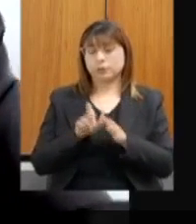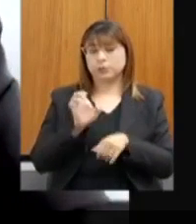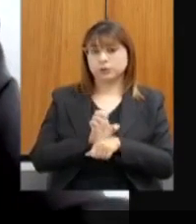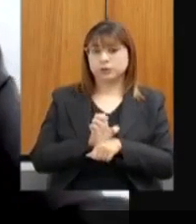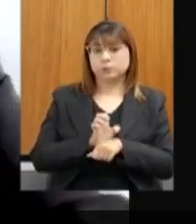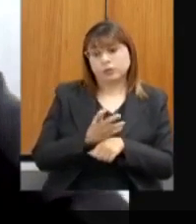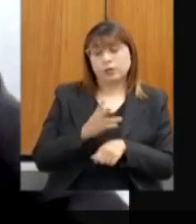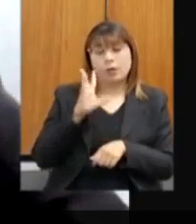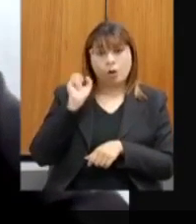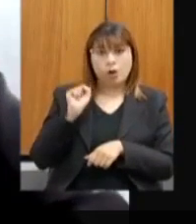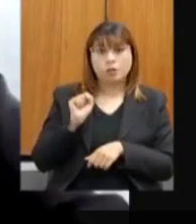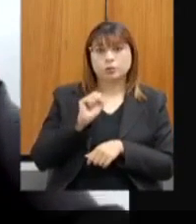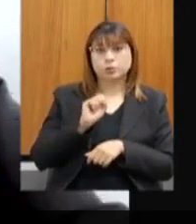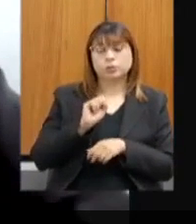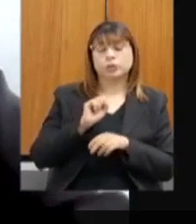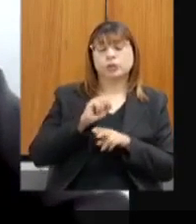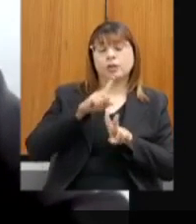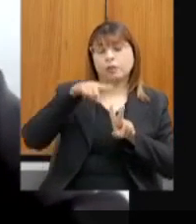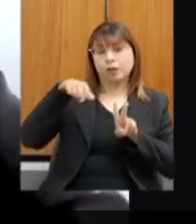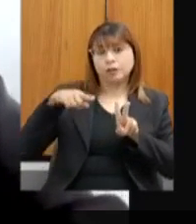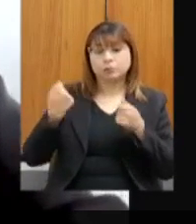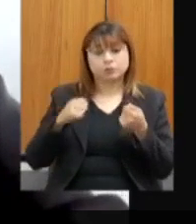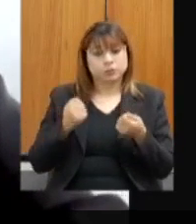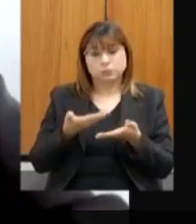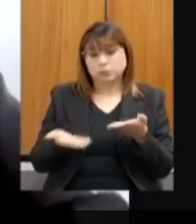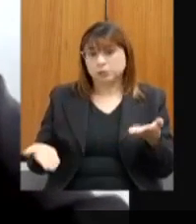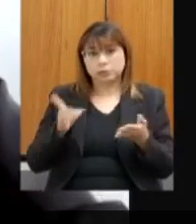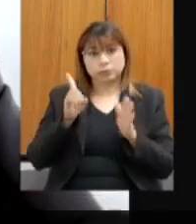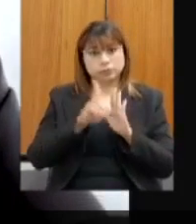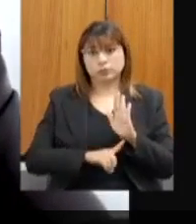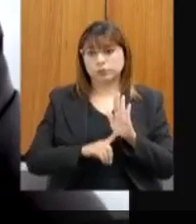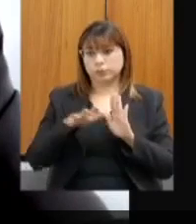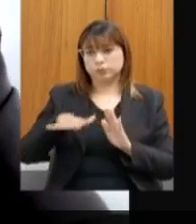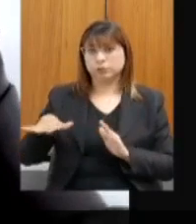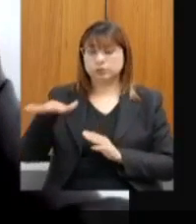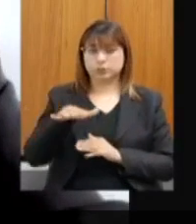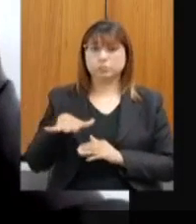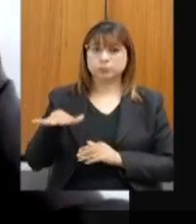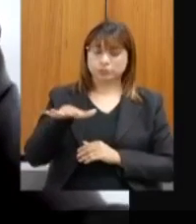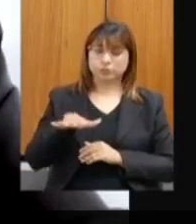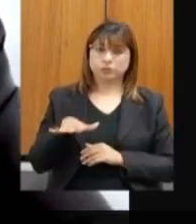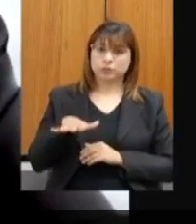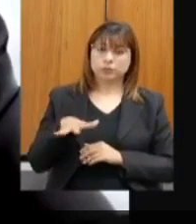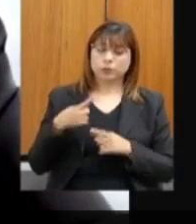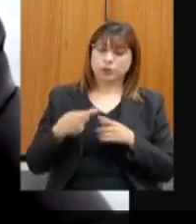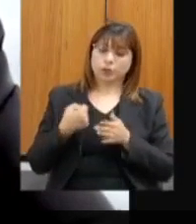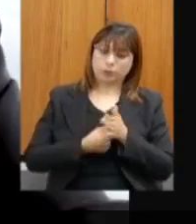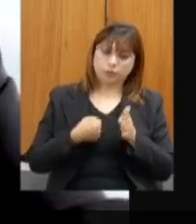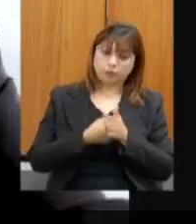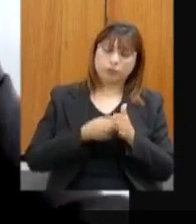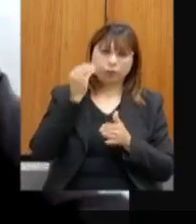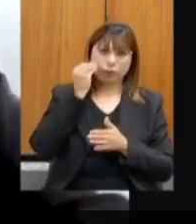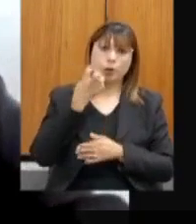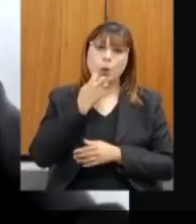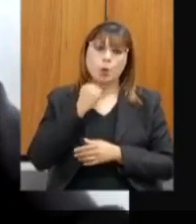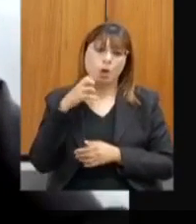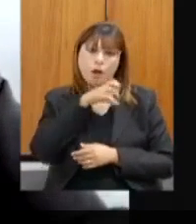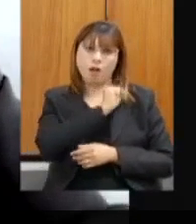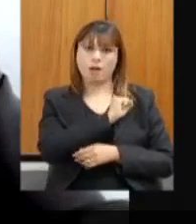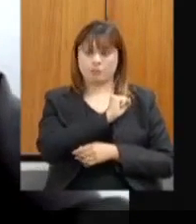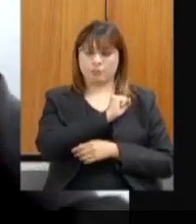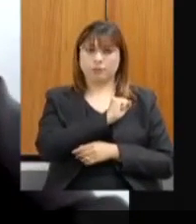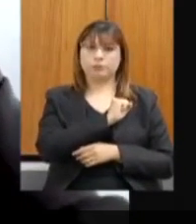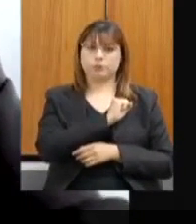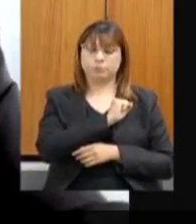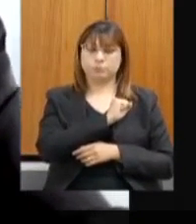os seus direitos minerários nessa região. Ela busca incessantemente lucro de curto prazo, remunera seus